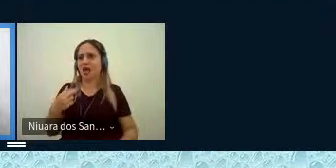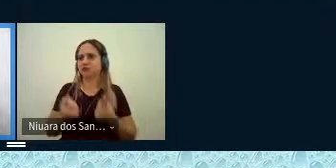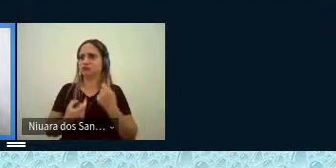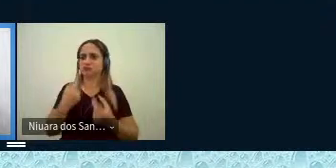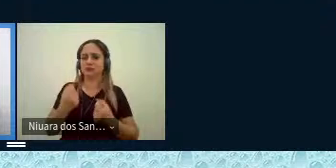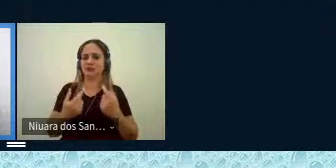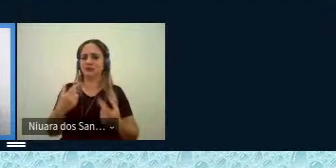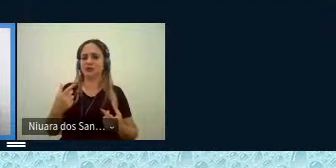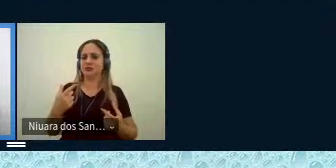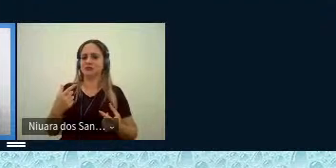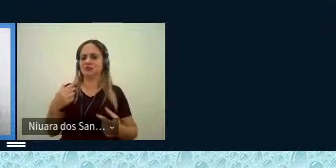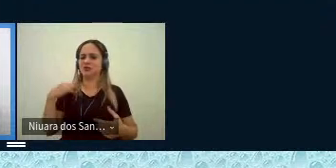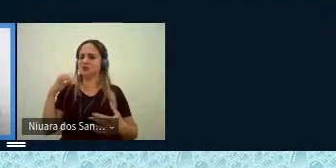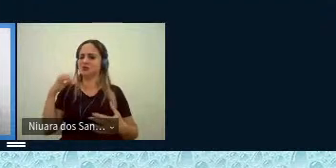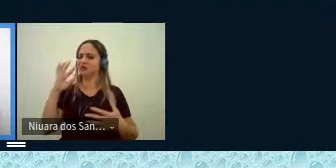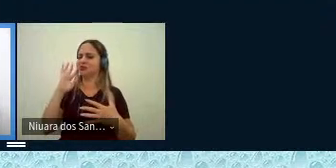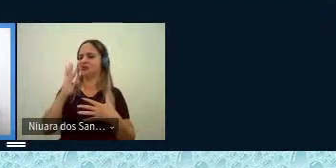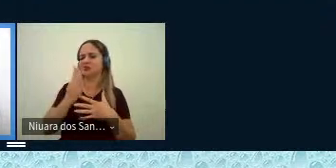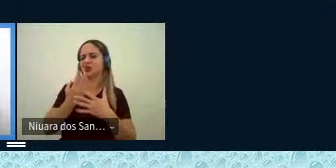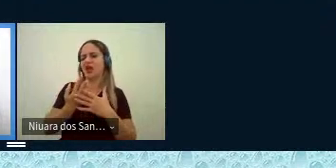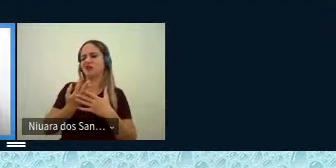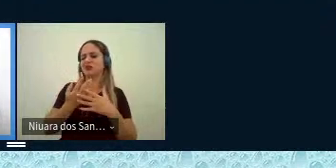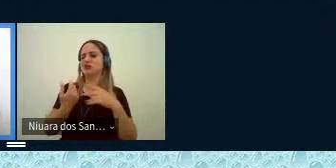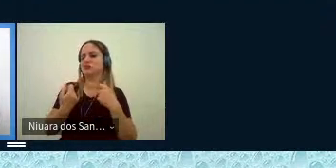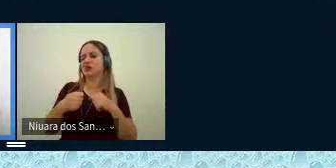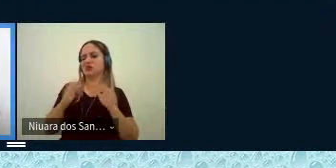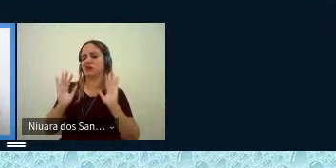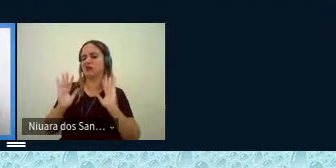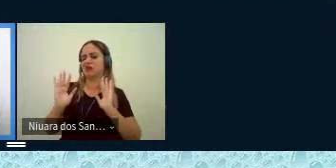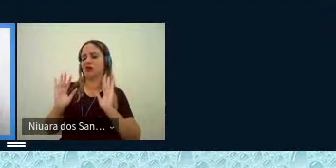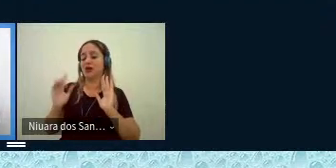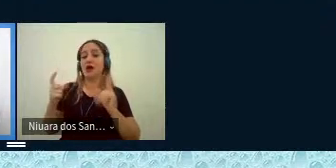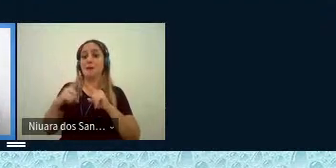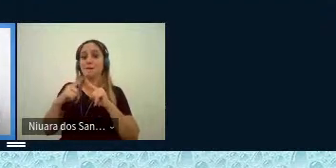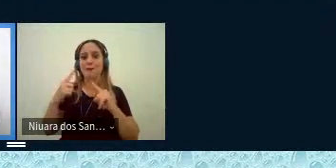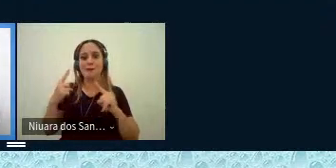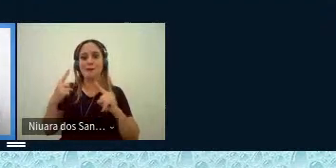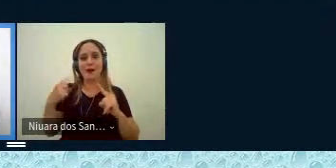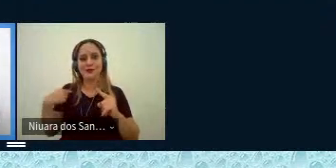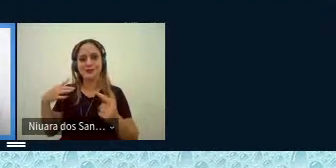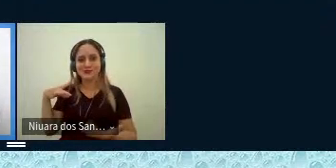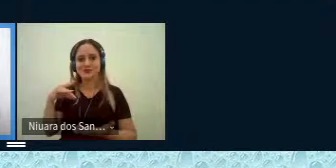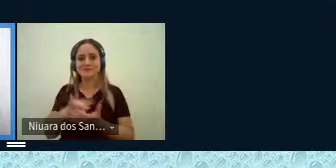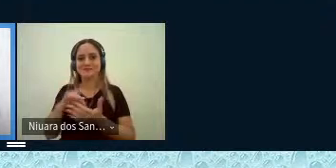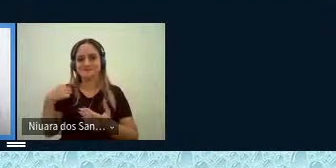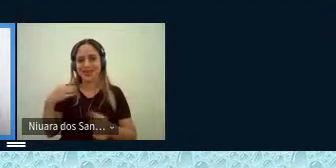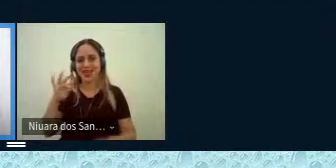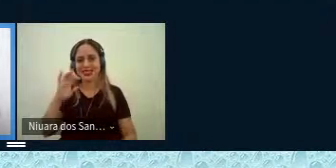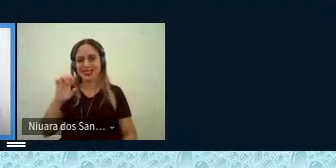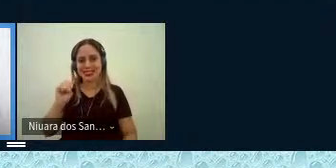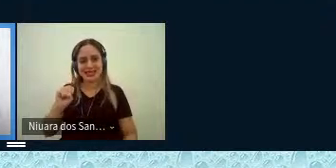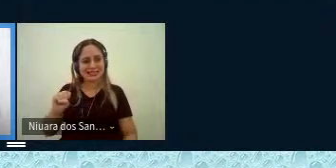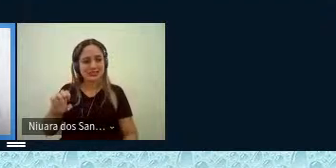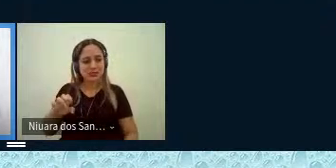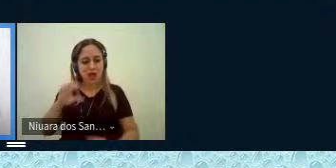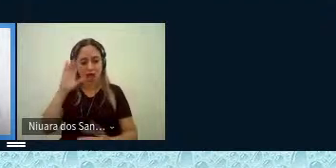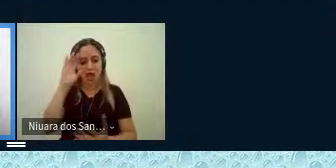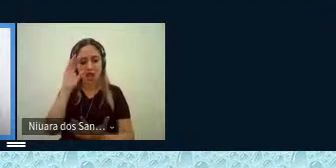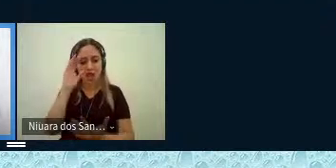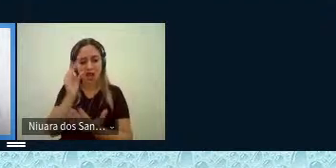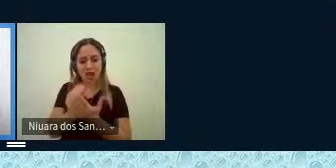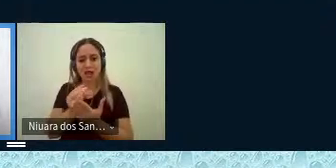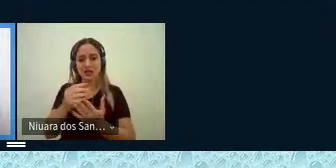não acreditava que era tão necessário mas quando eu ia efetivar a tese e eu testava eu dizia